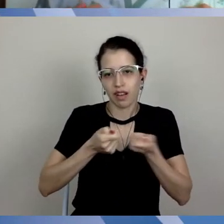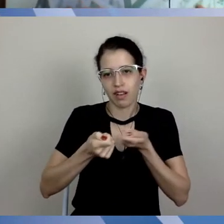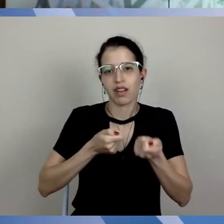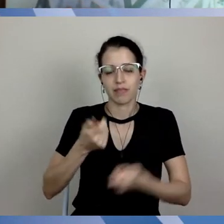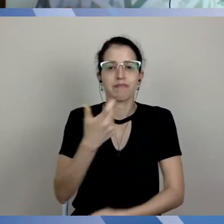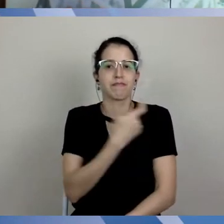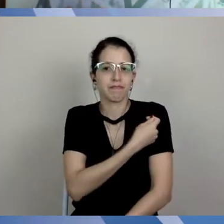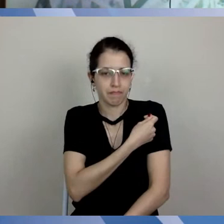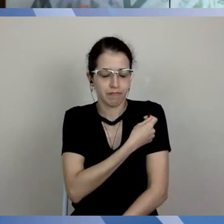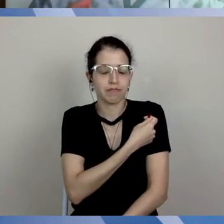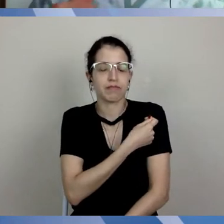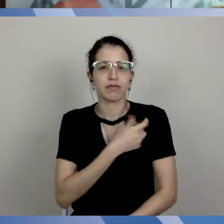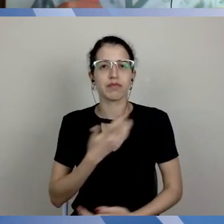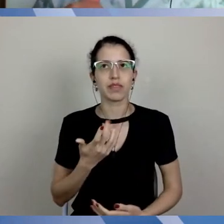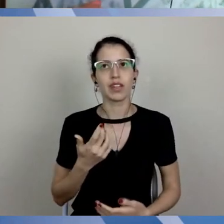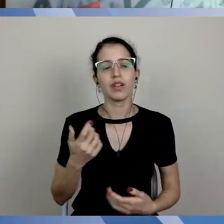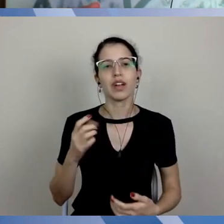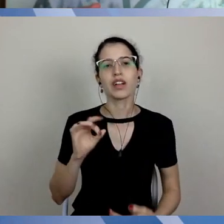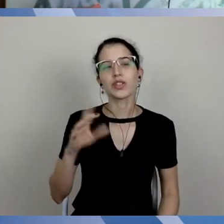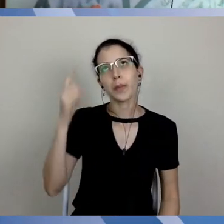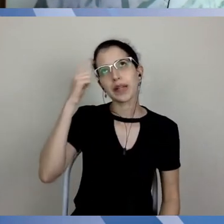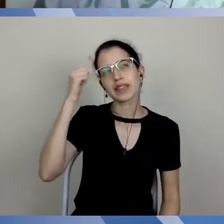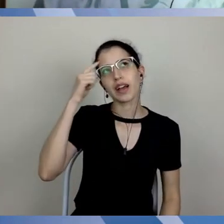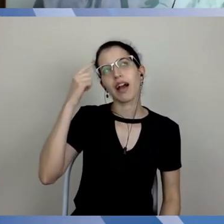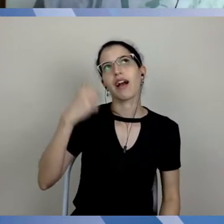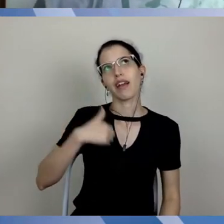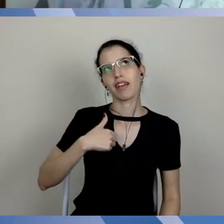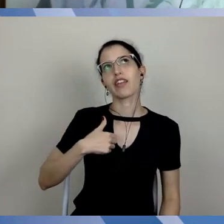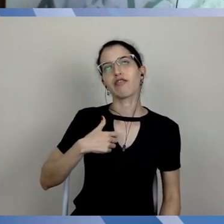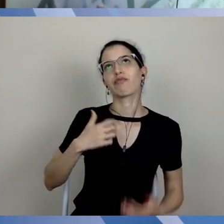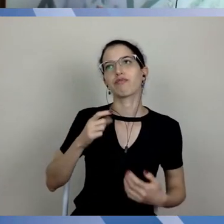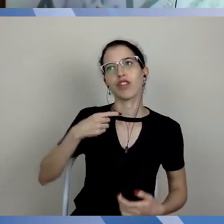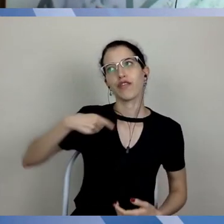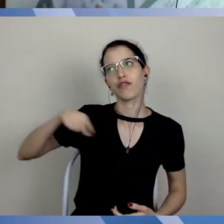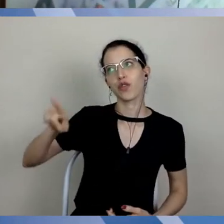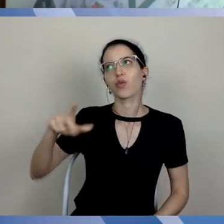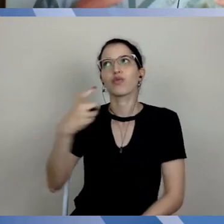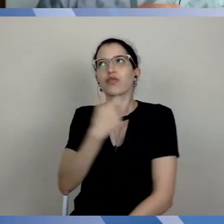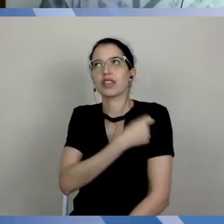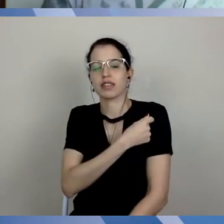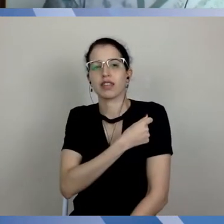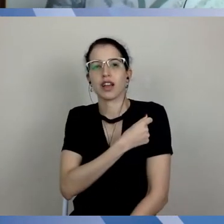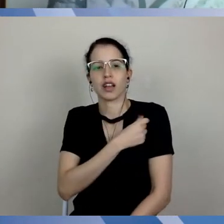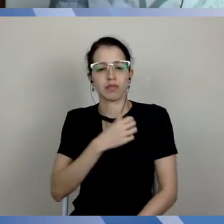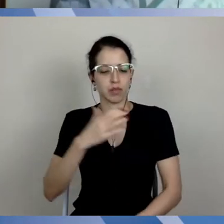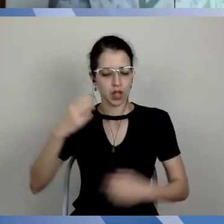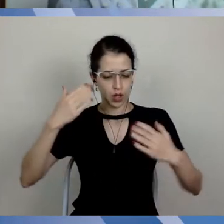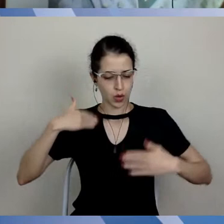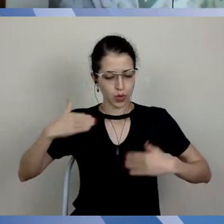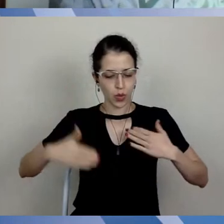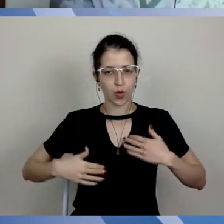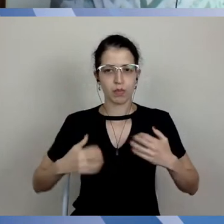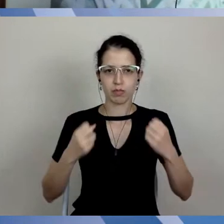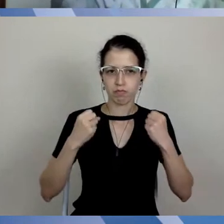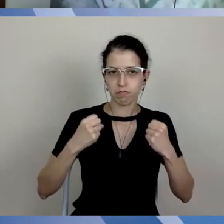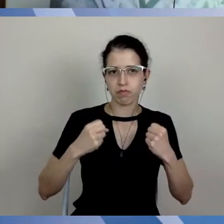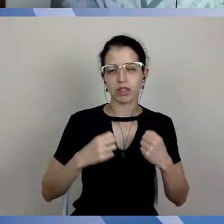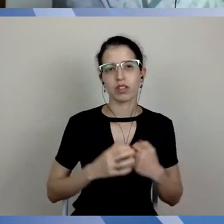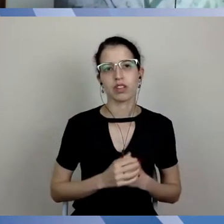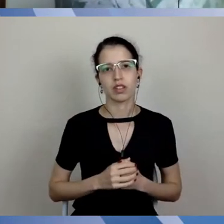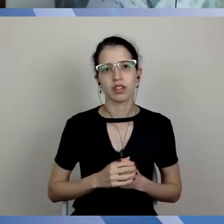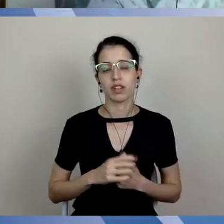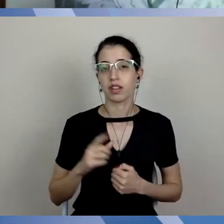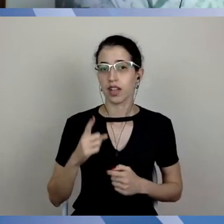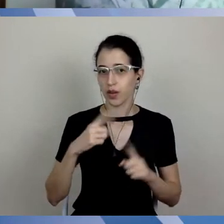eu não posso pensar assim, bom, eu vou me imunizar. Esse não é o objetivo da vacinação. O objetivo da vacinação é reduzir a